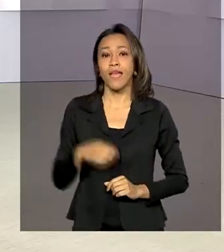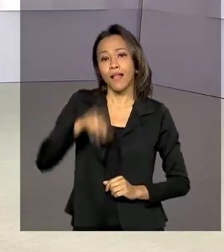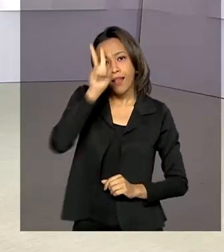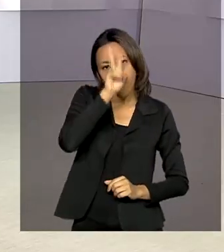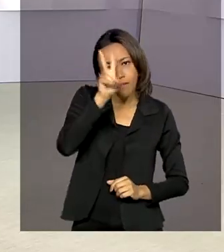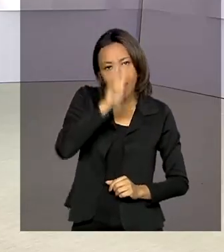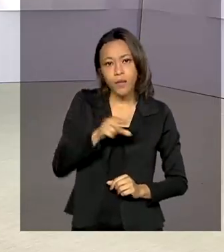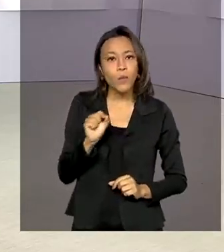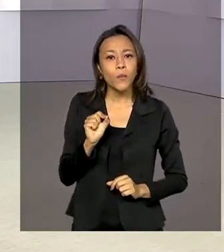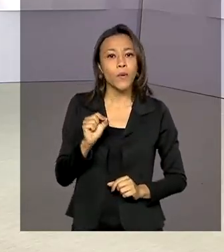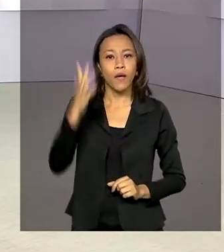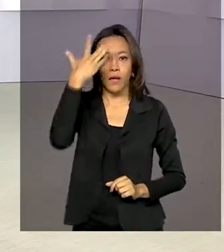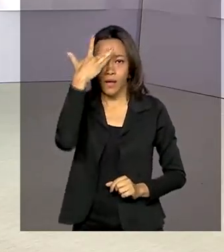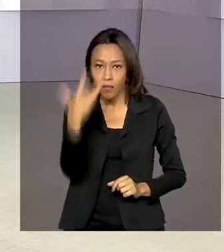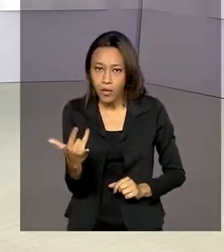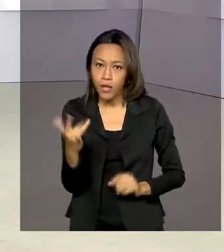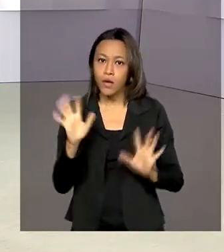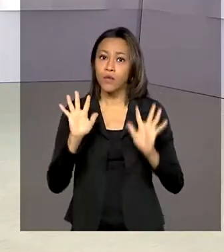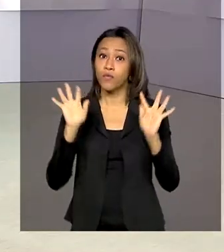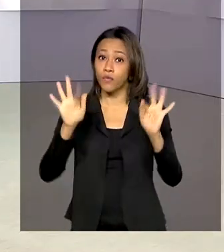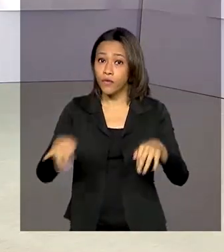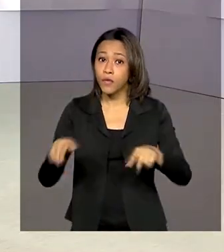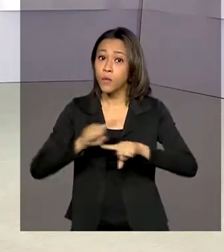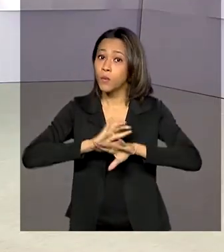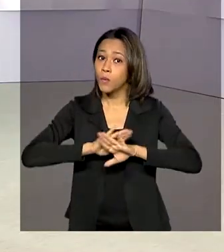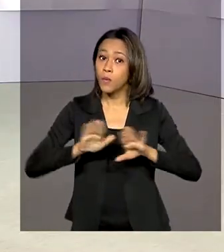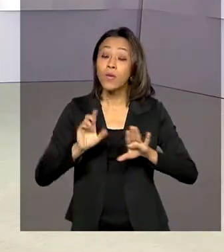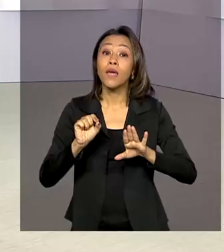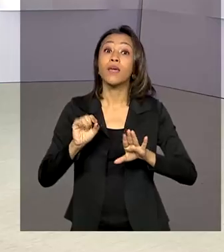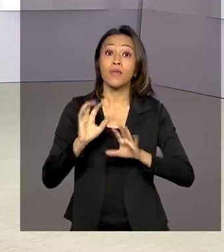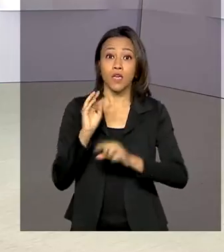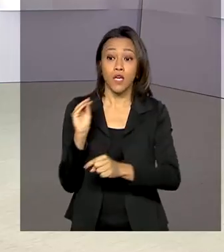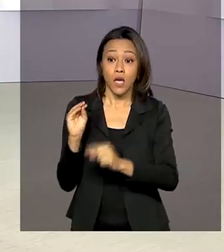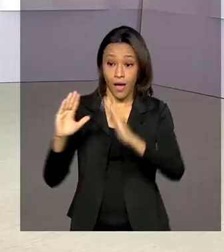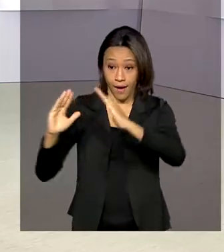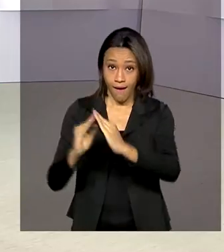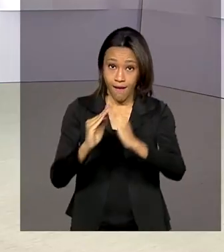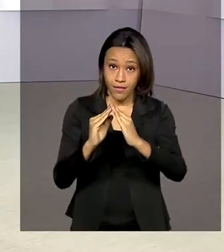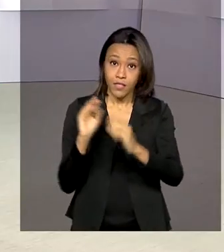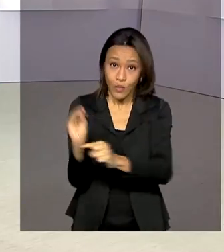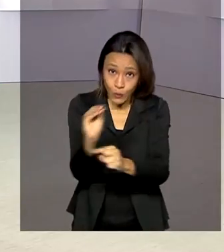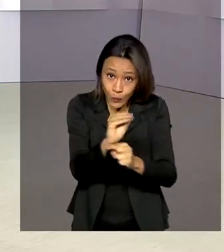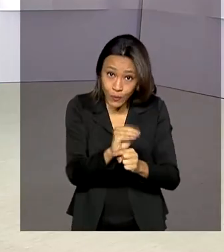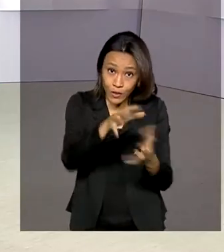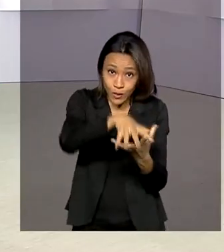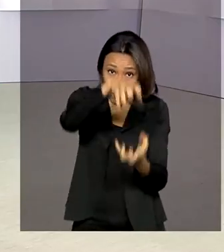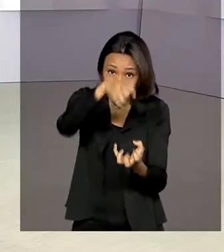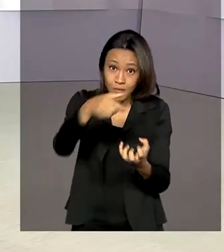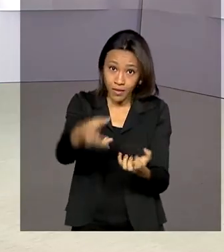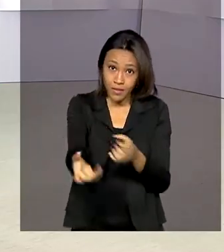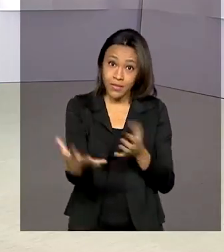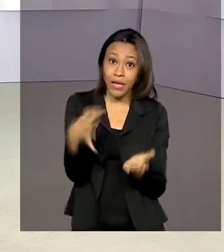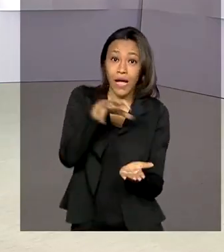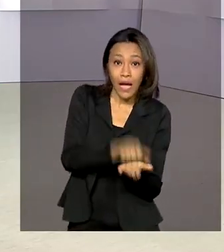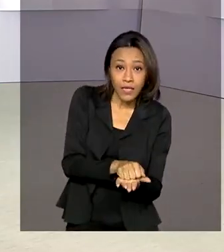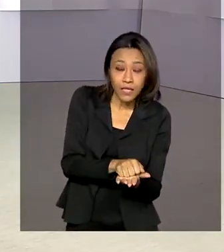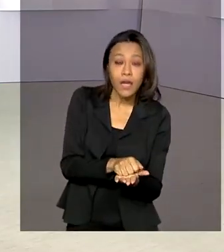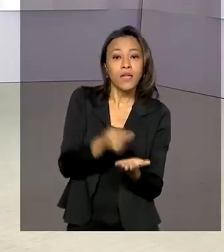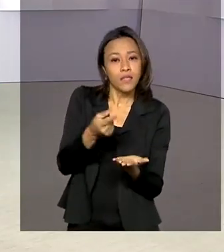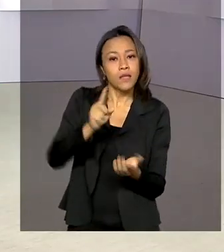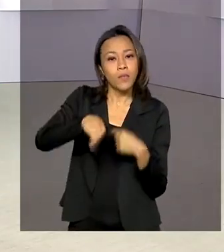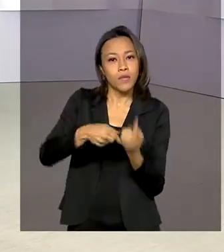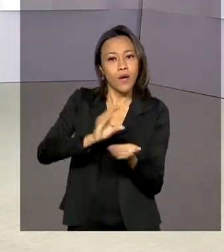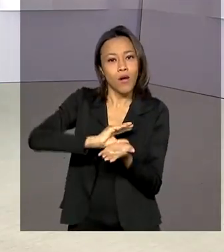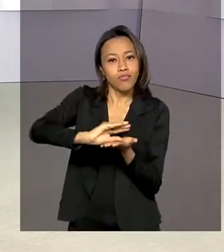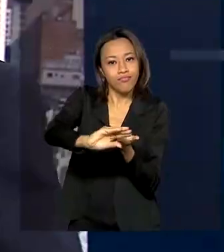que termina amanhã o prazo para instituições que abrigam idosos se cadastrarem e receberem auxílio do governo federal para enfrentamento